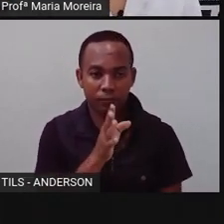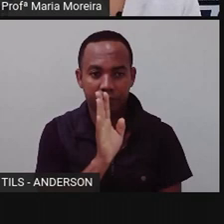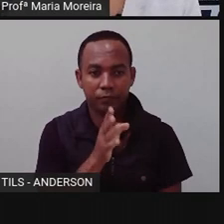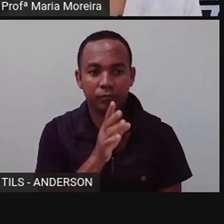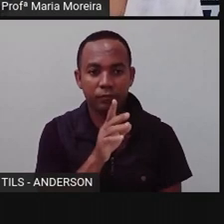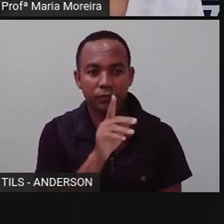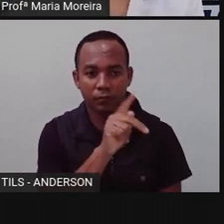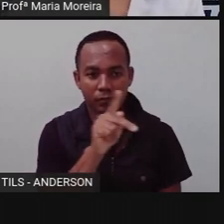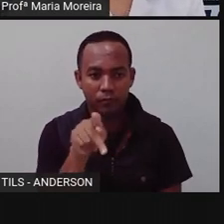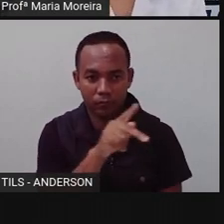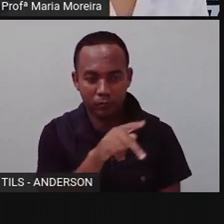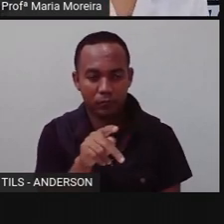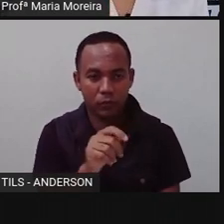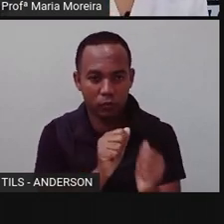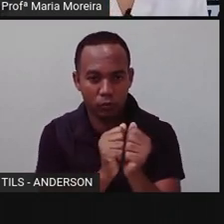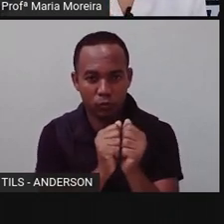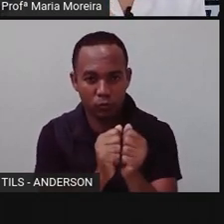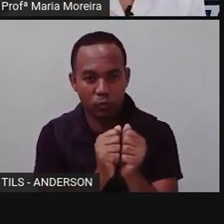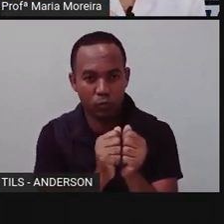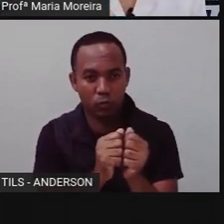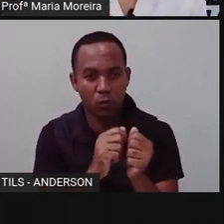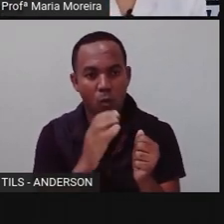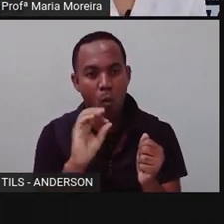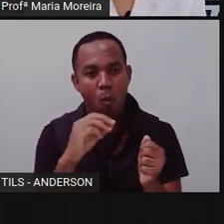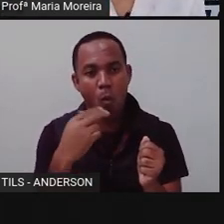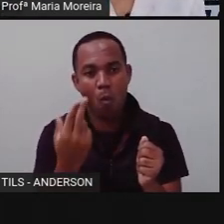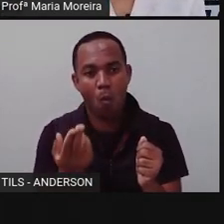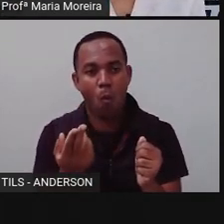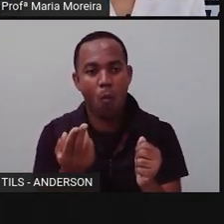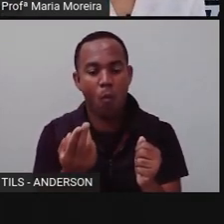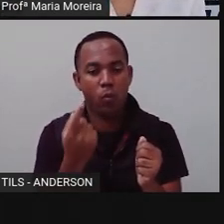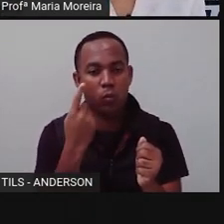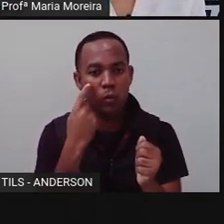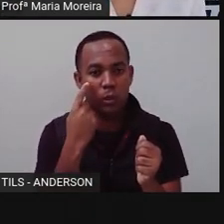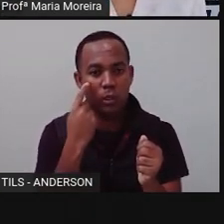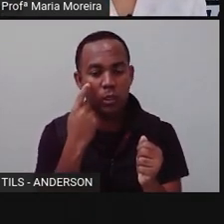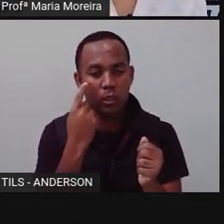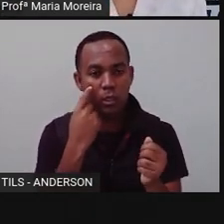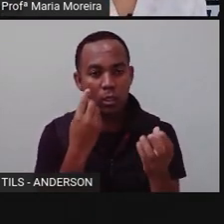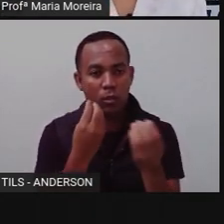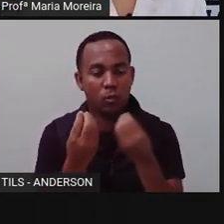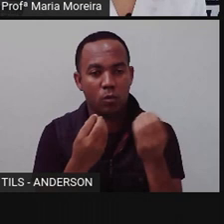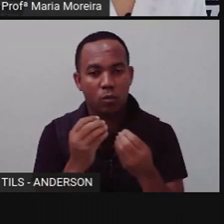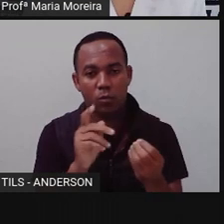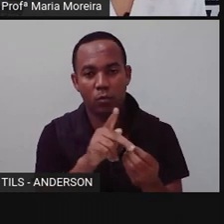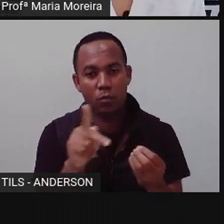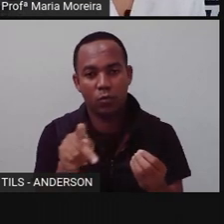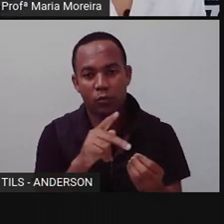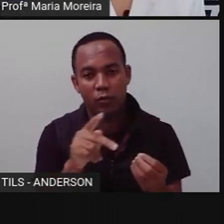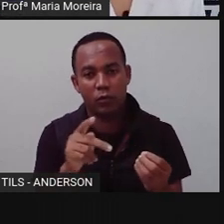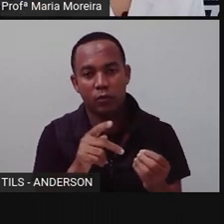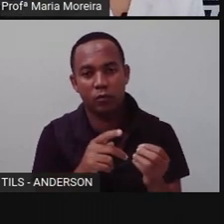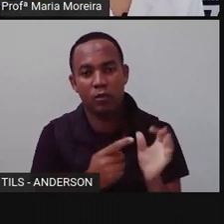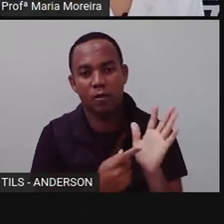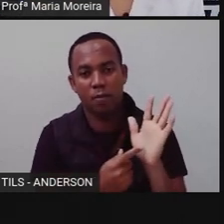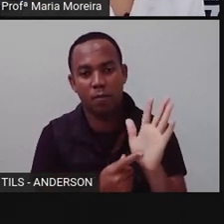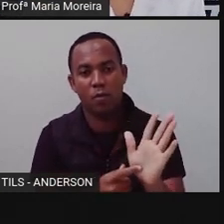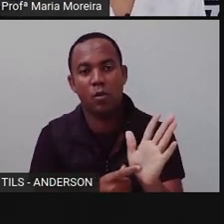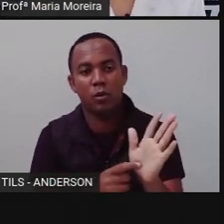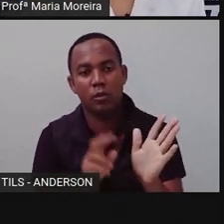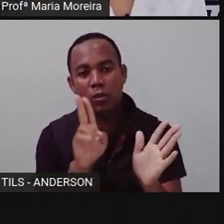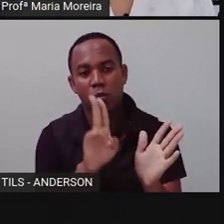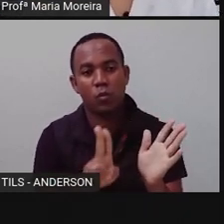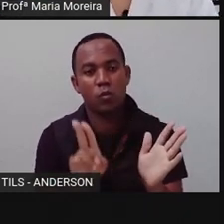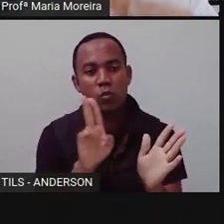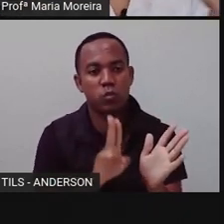aí na sala de aula, virtual, ou com a metodologia que o professor de vocês estiver utilizando, vocês podem, na